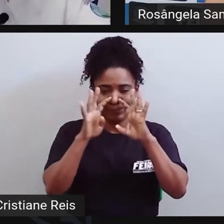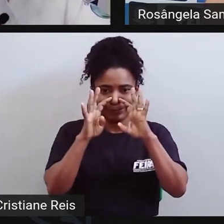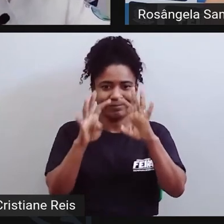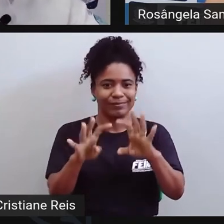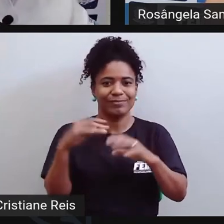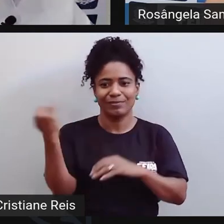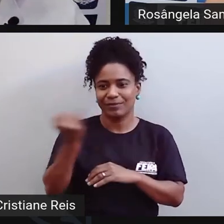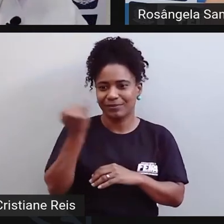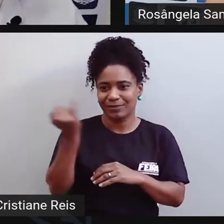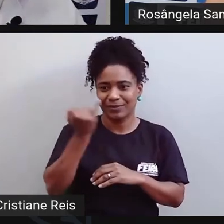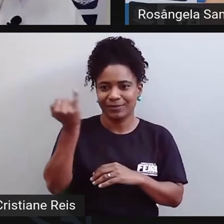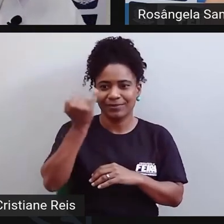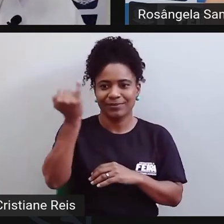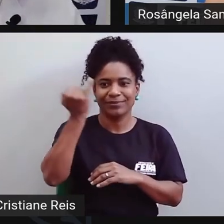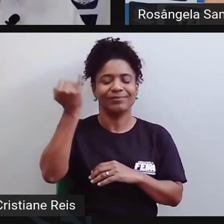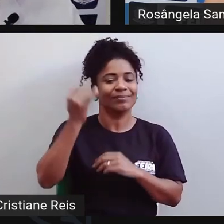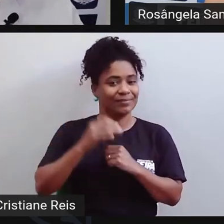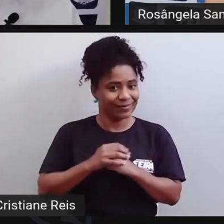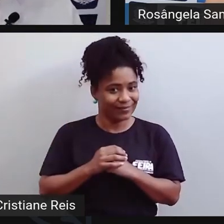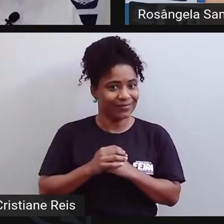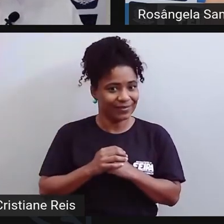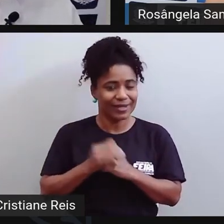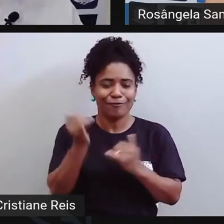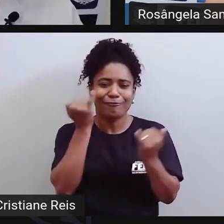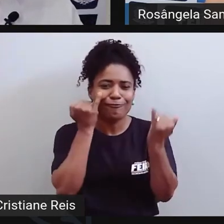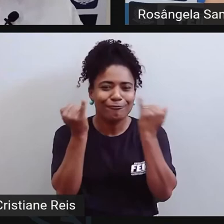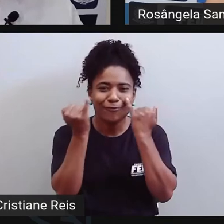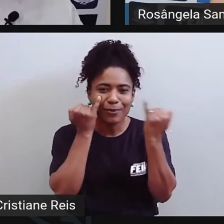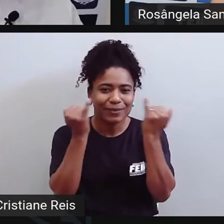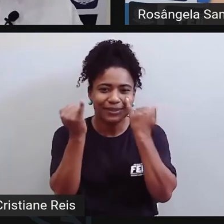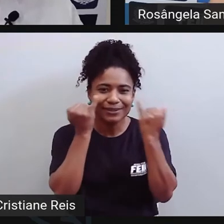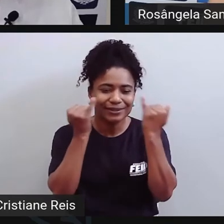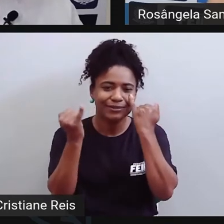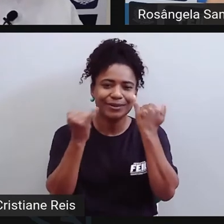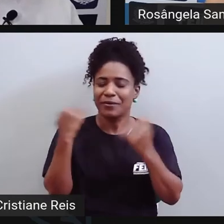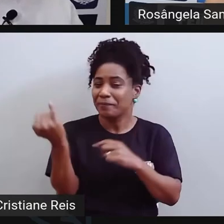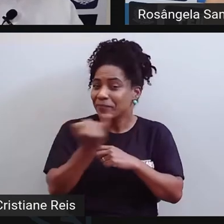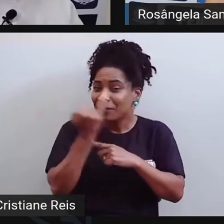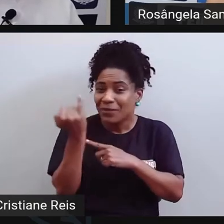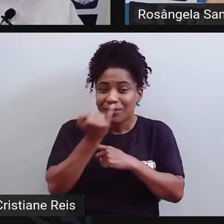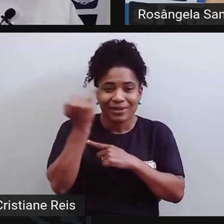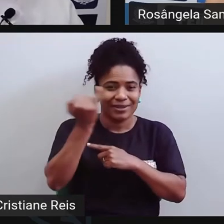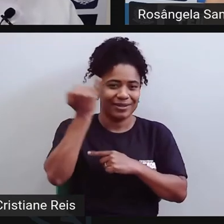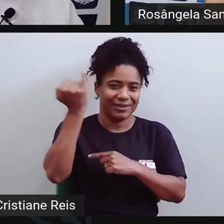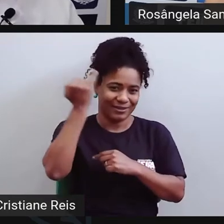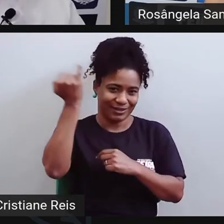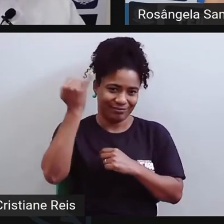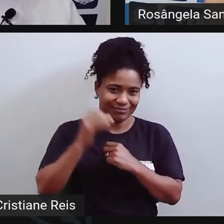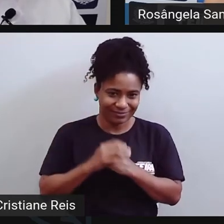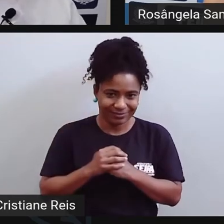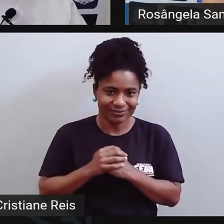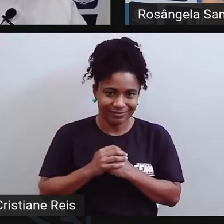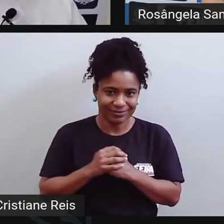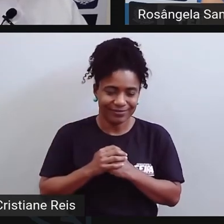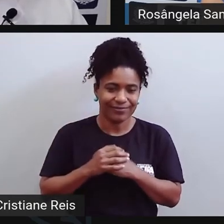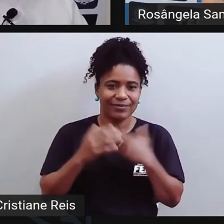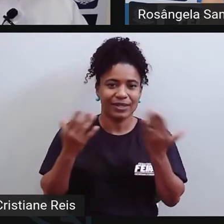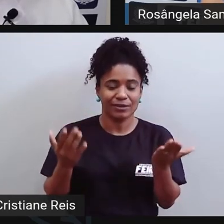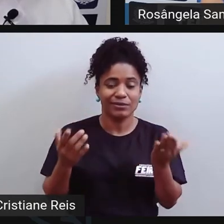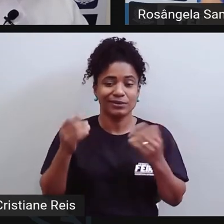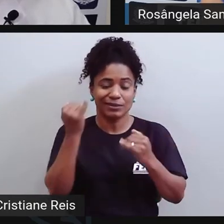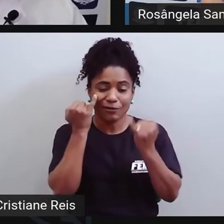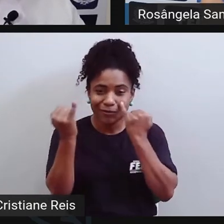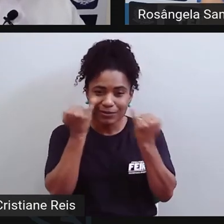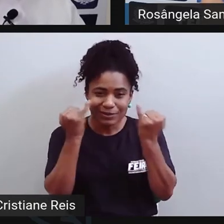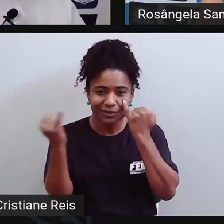importante, eu acho que a informação é uma coisa extremamente importante em qualquer área, acho que quanto mais